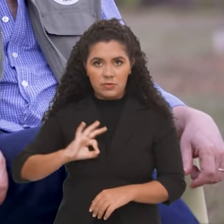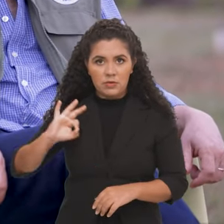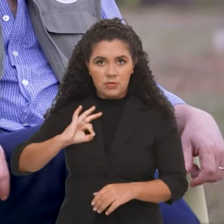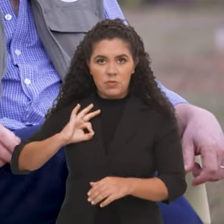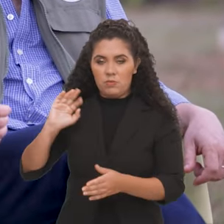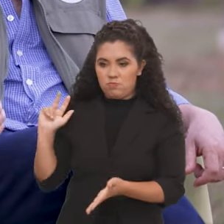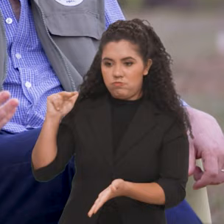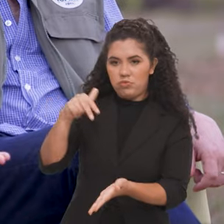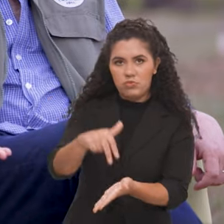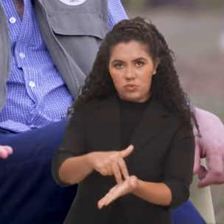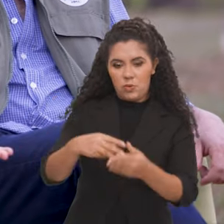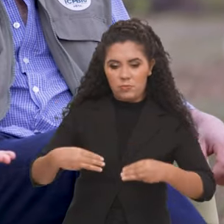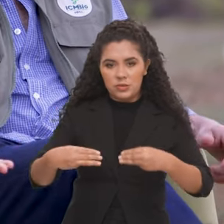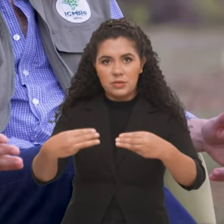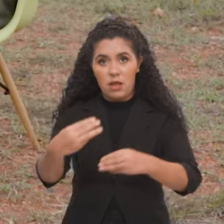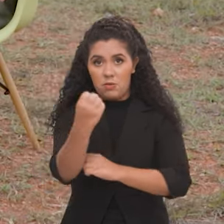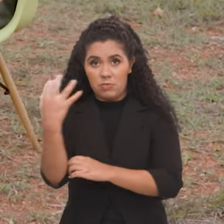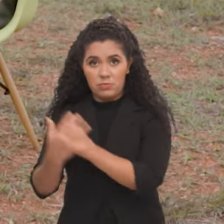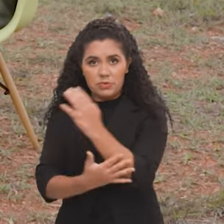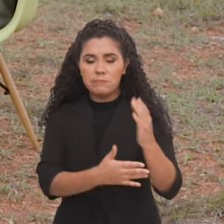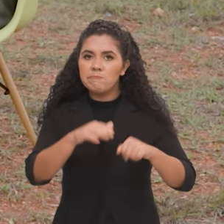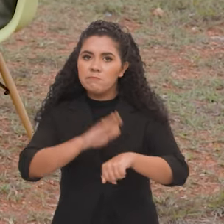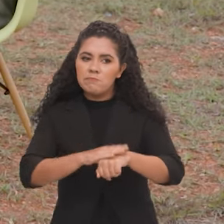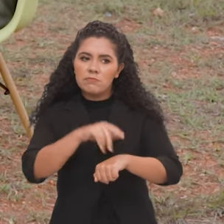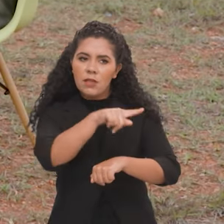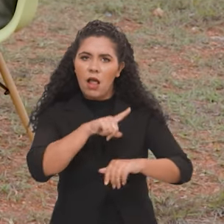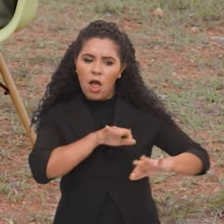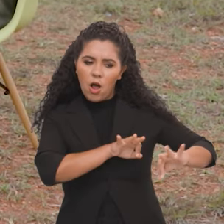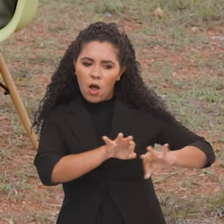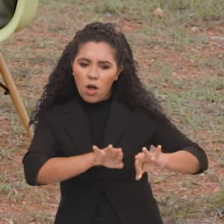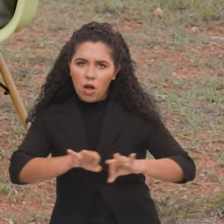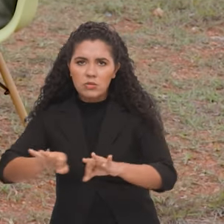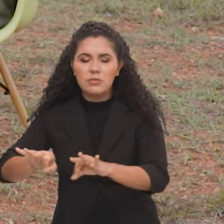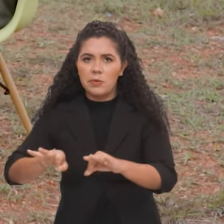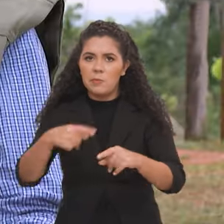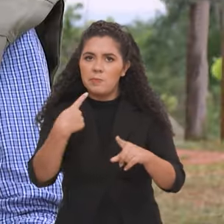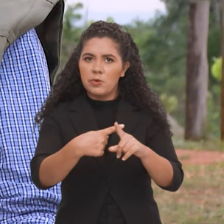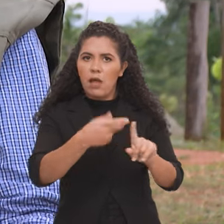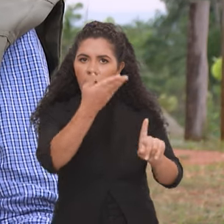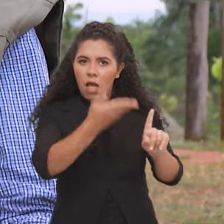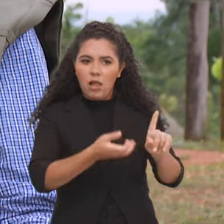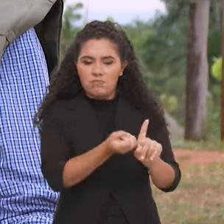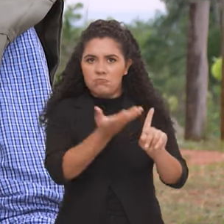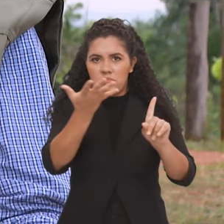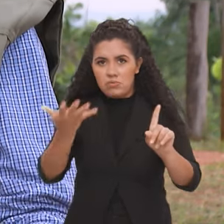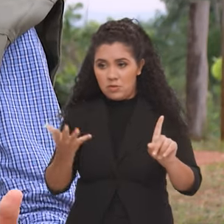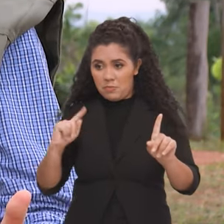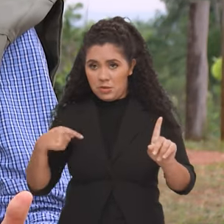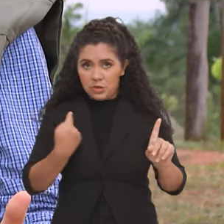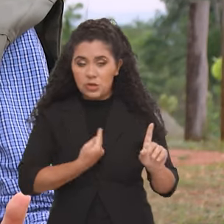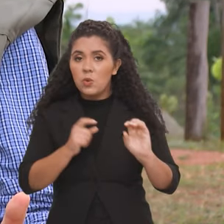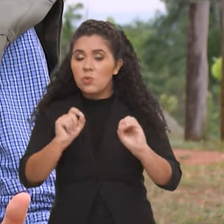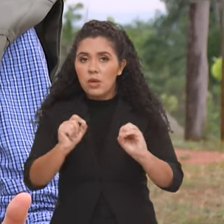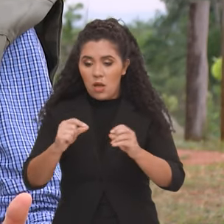Ambiente, ela exatamente combinou esse processo, porque ela, inclusive, ela disse isso a todos nós, que